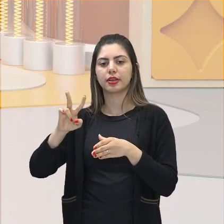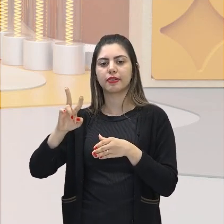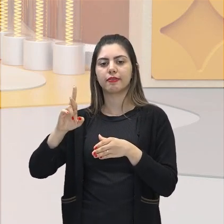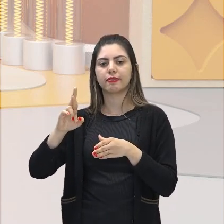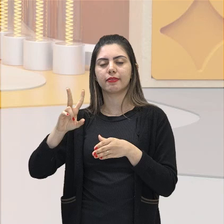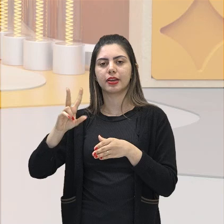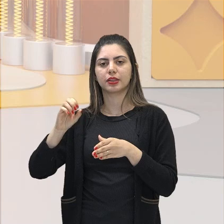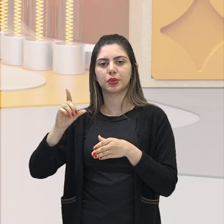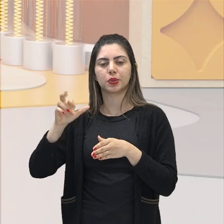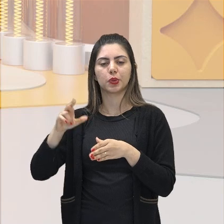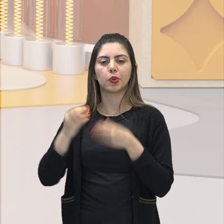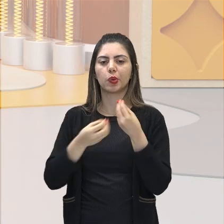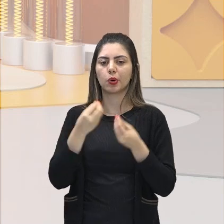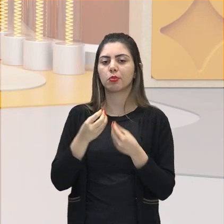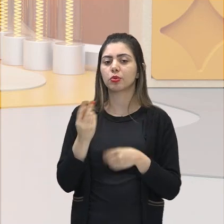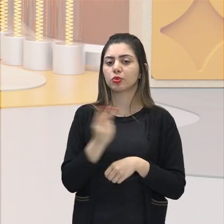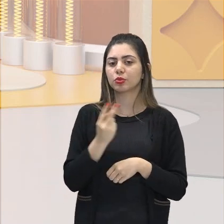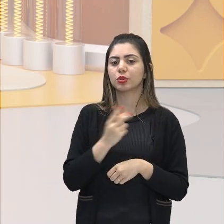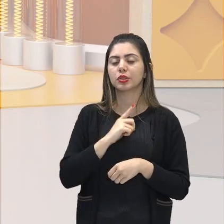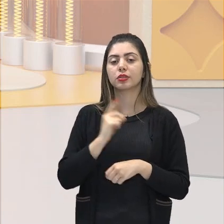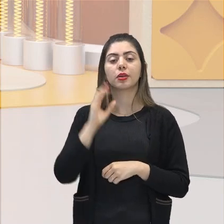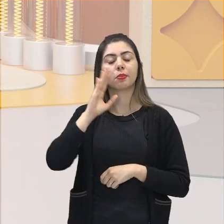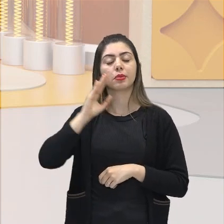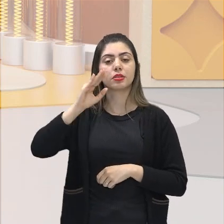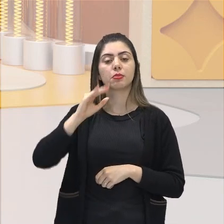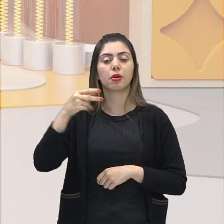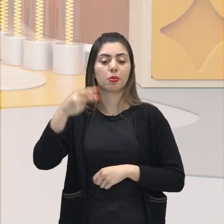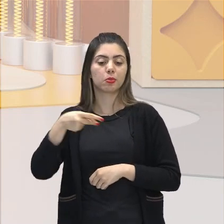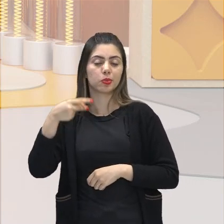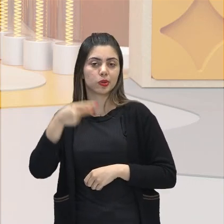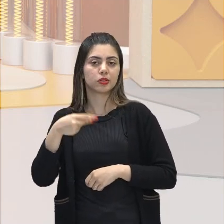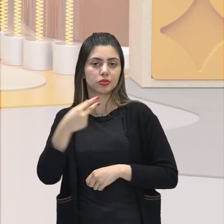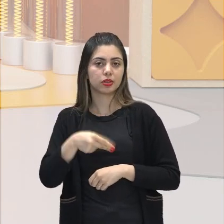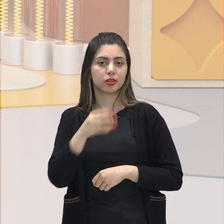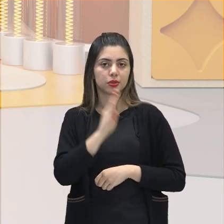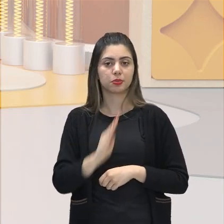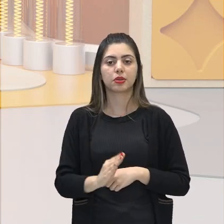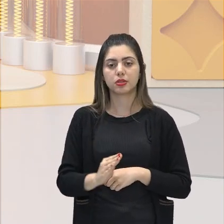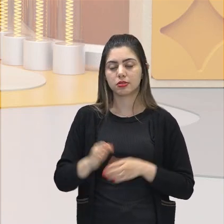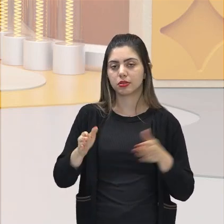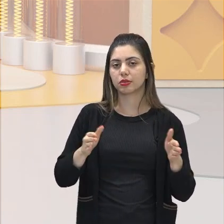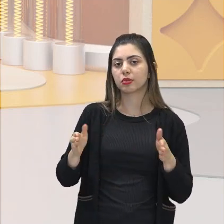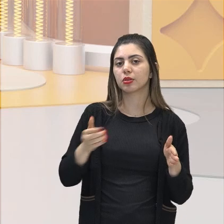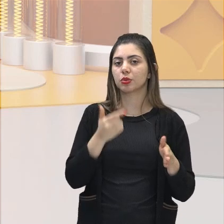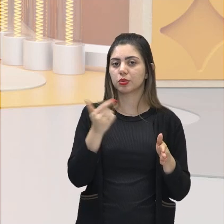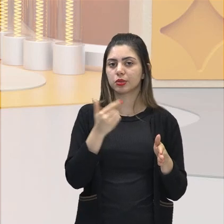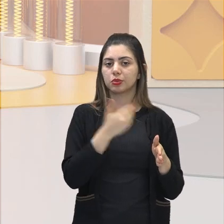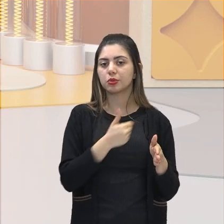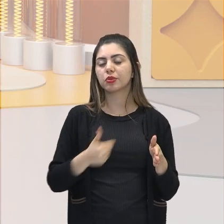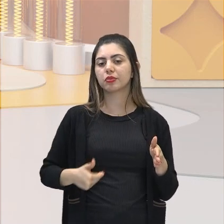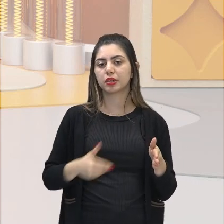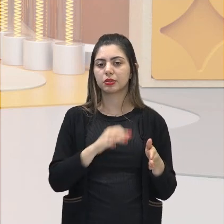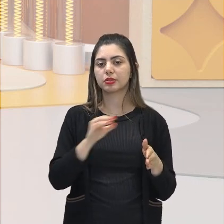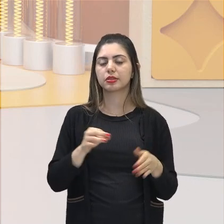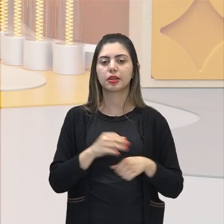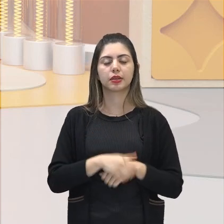Conservador, dominaram a política brasileira no Segundo Reinado. Então, os partidos do Segundo Reinado eram,